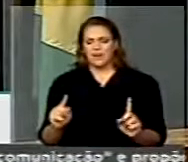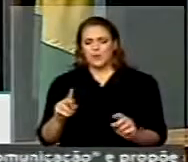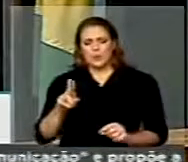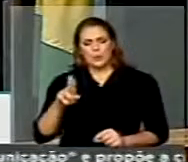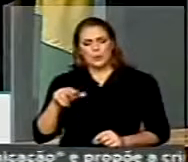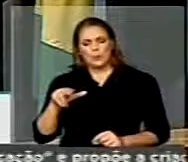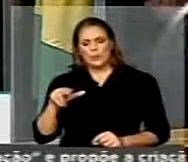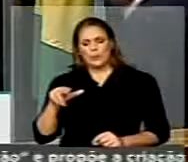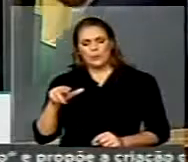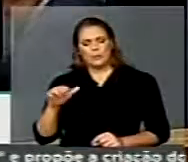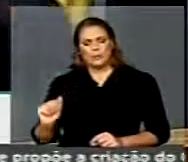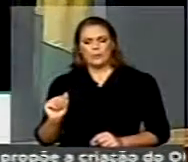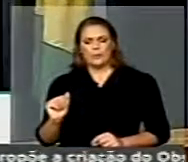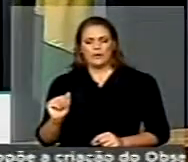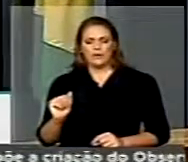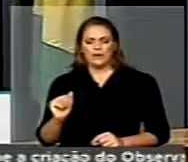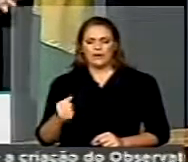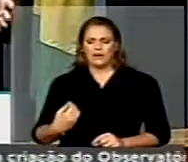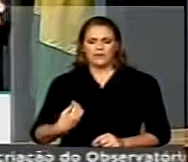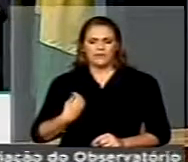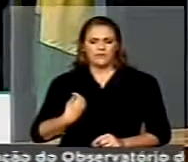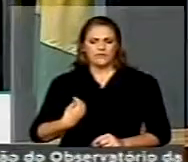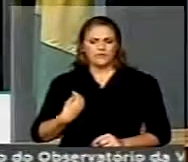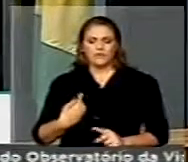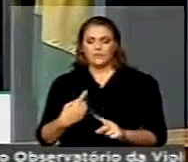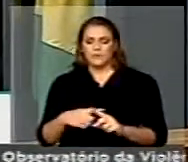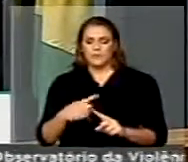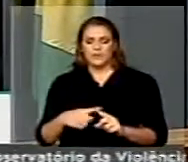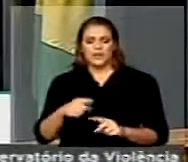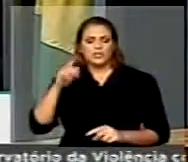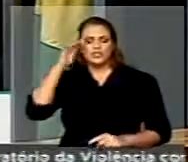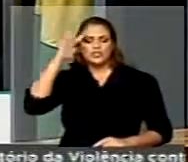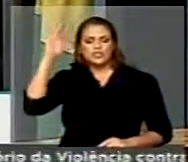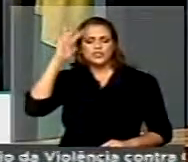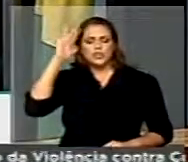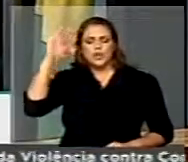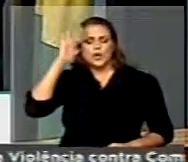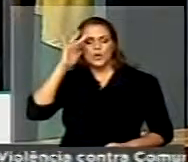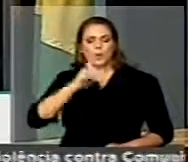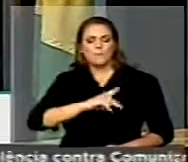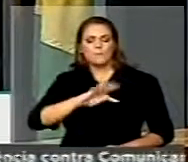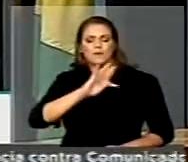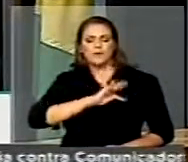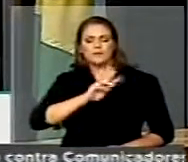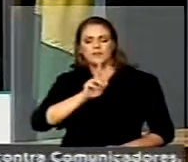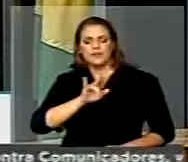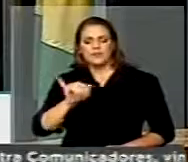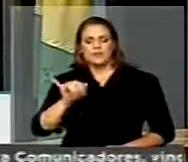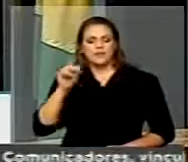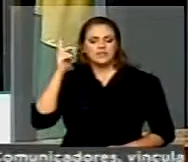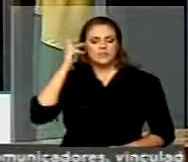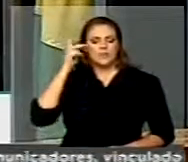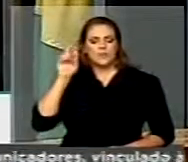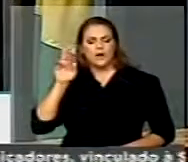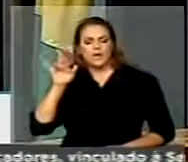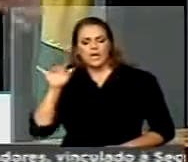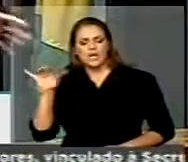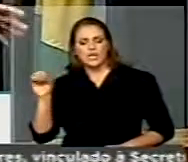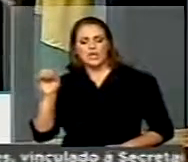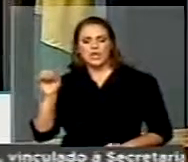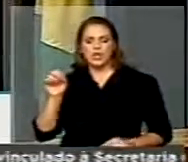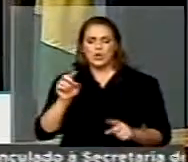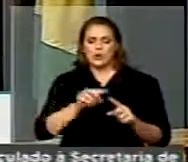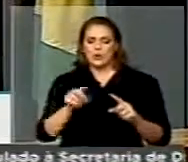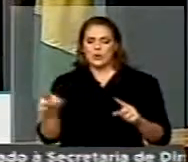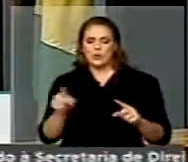um dia haverá de ligar a cidade de São Paulo, a cidade do Rio de Janeiro, em uma velocidade dos chamados